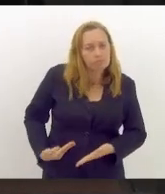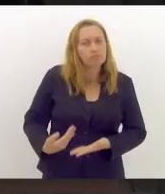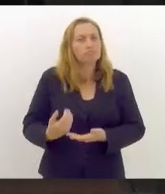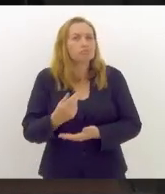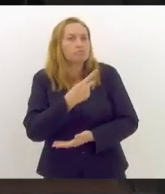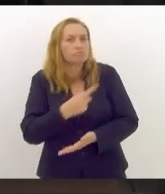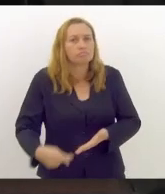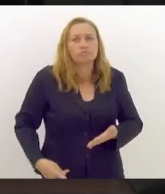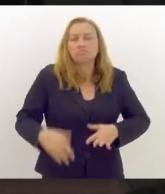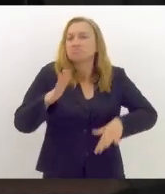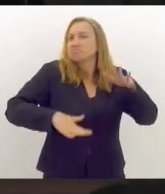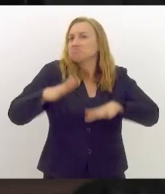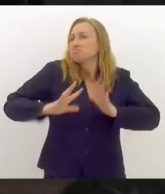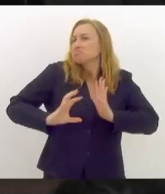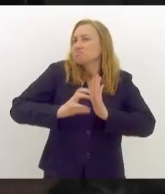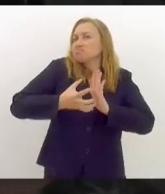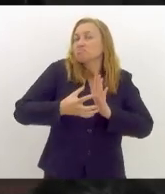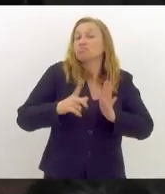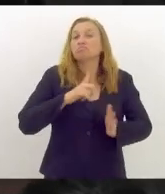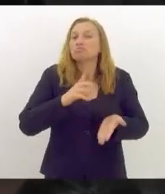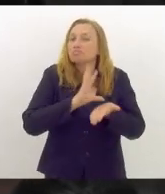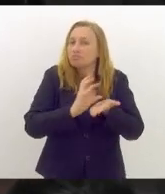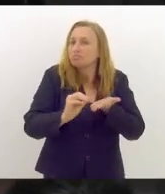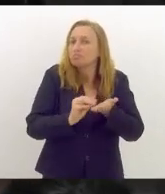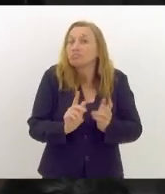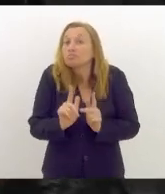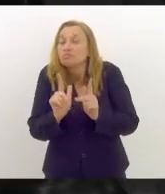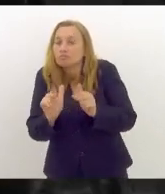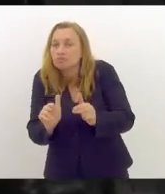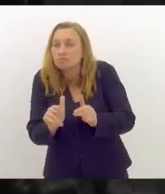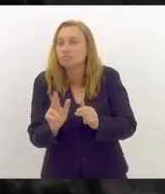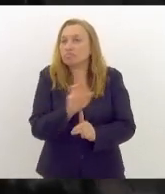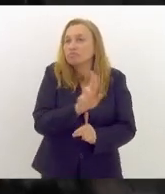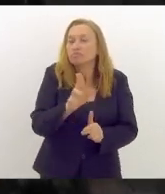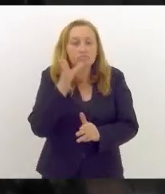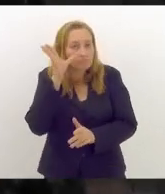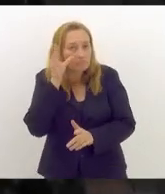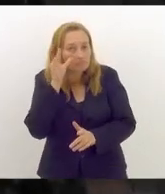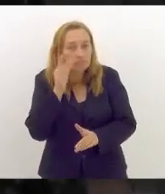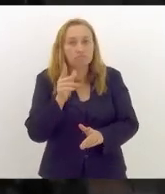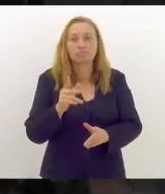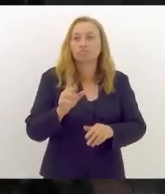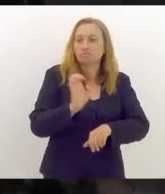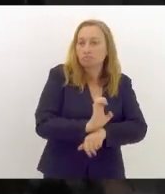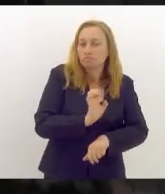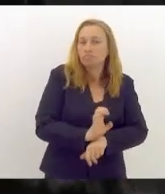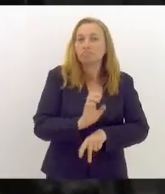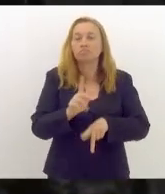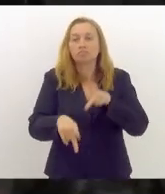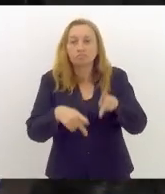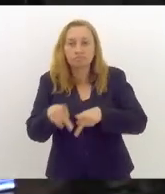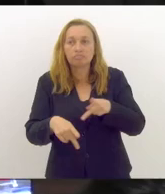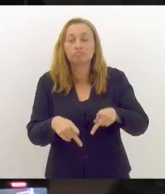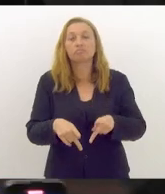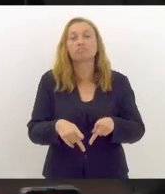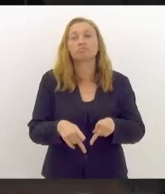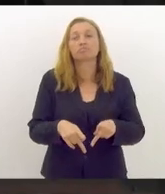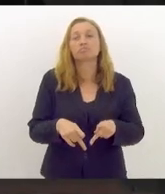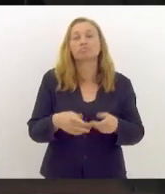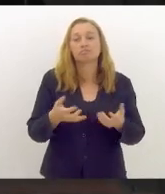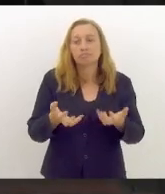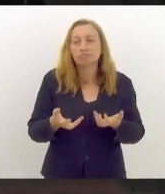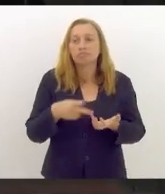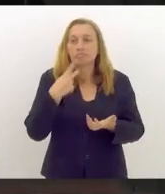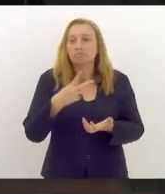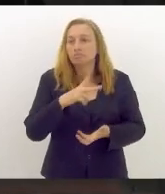partido político, tem pautas a tratar em comum em nome do interesse público dos seus estados, de suas populações, enfim, inclusive quero aqui